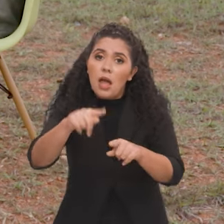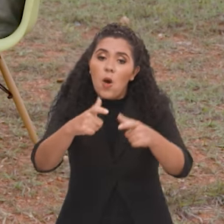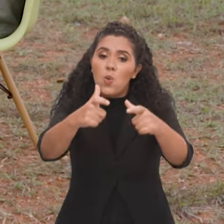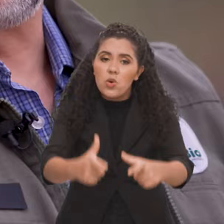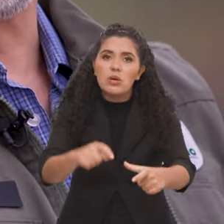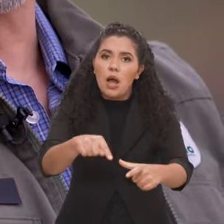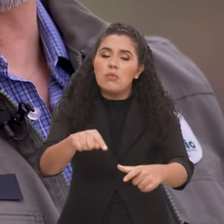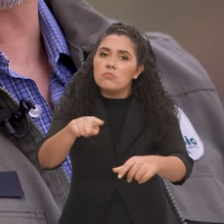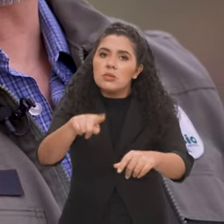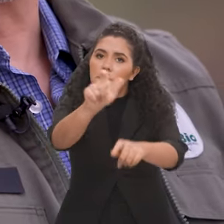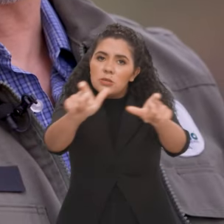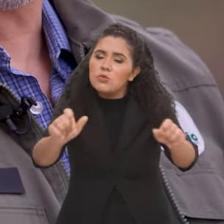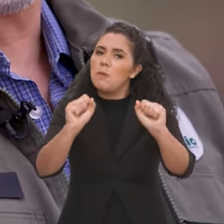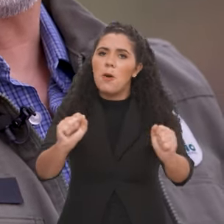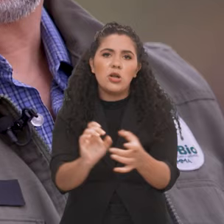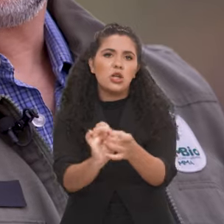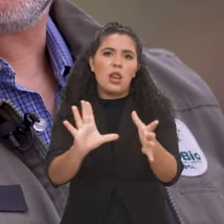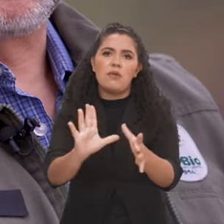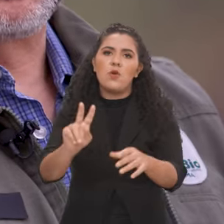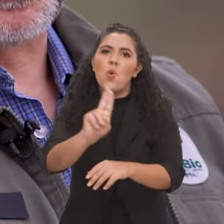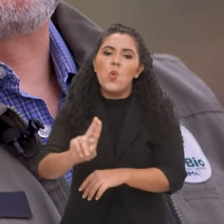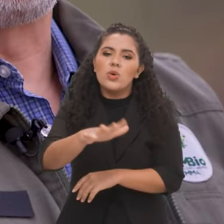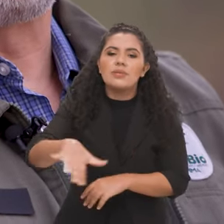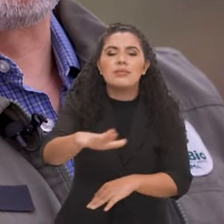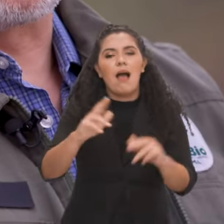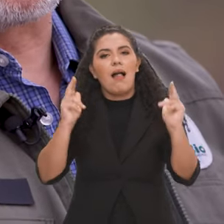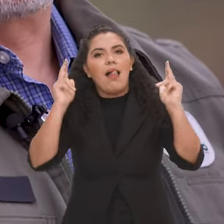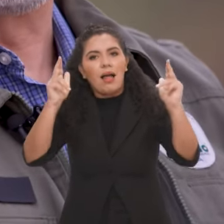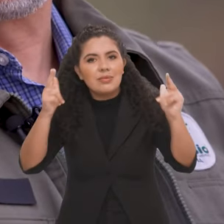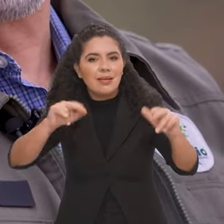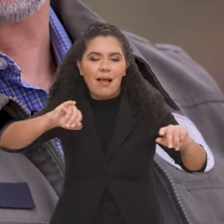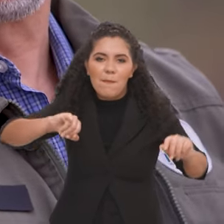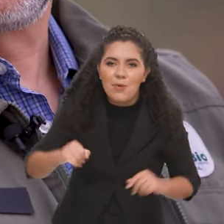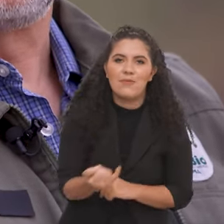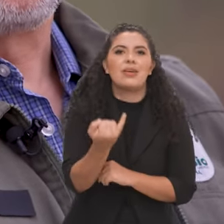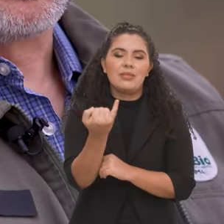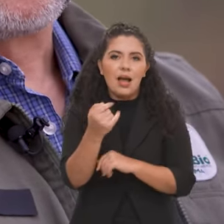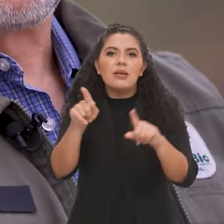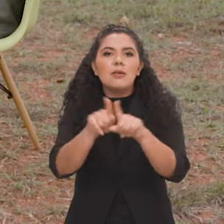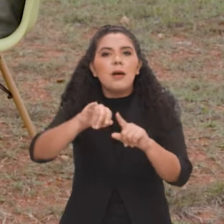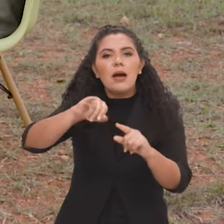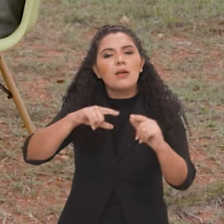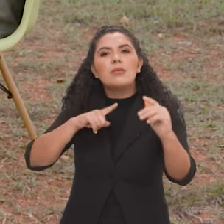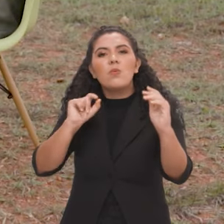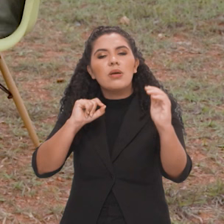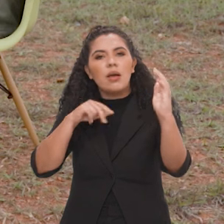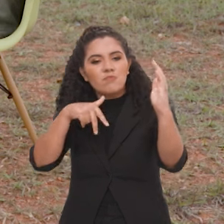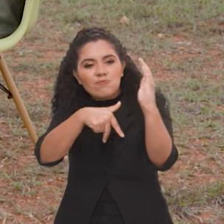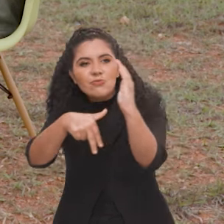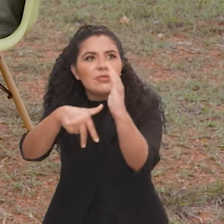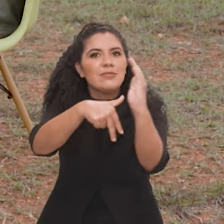em que você pode fazer o uso, você pode aproveitar. Muito de lazer também, de contato, aproveitar o contato com a natureza.